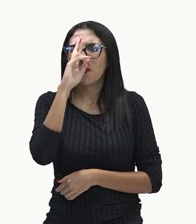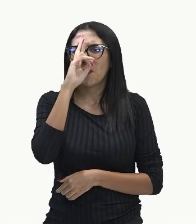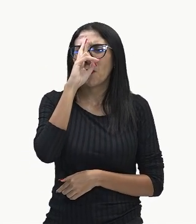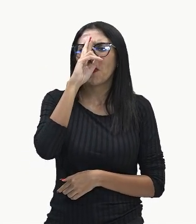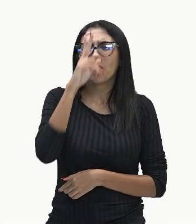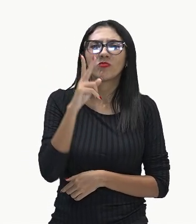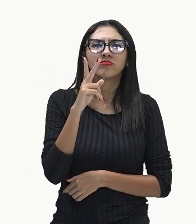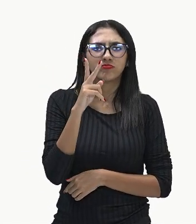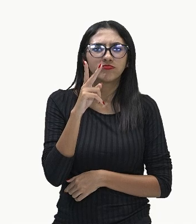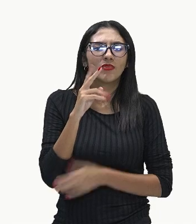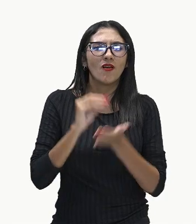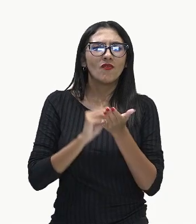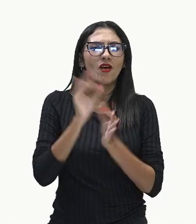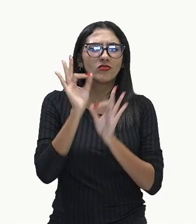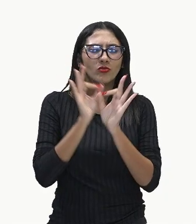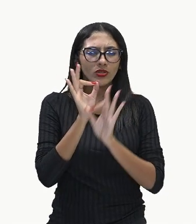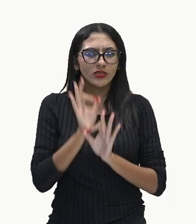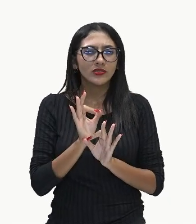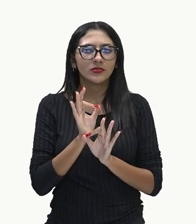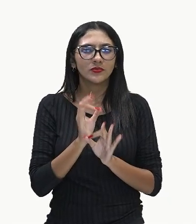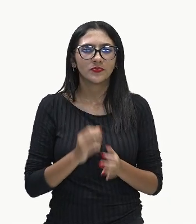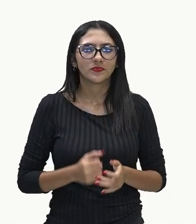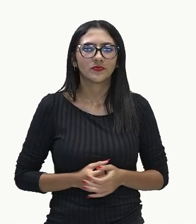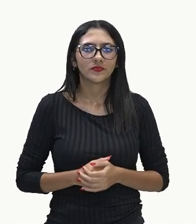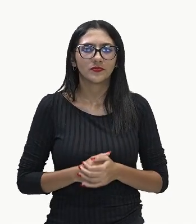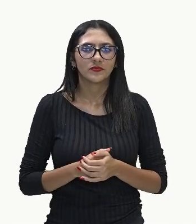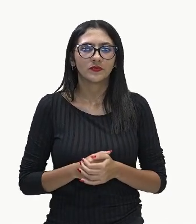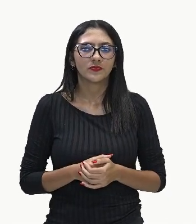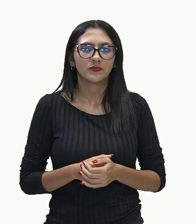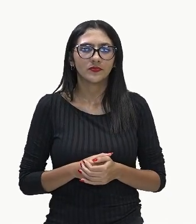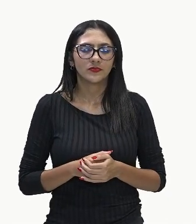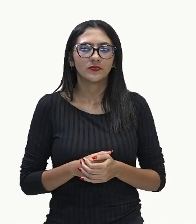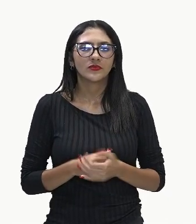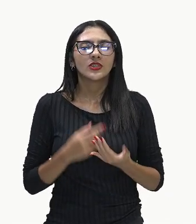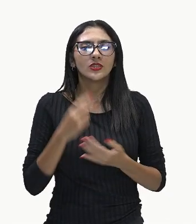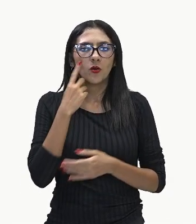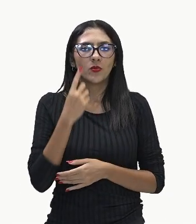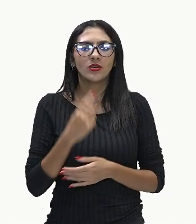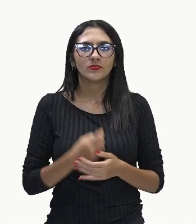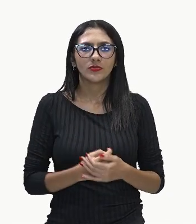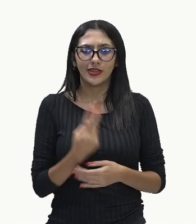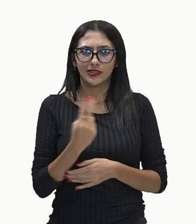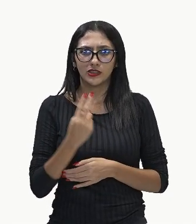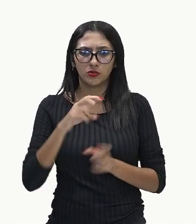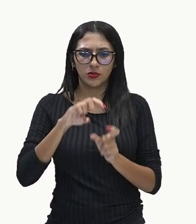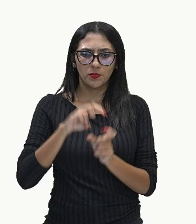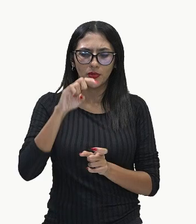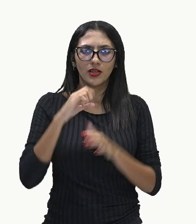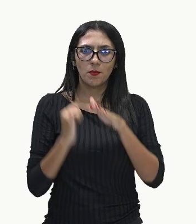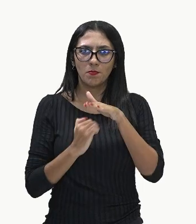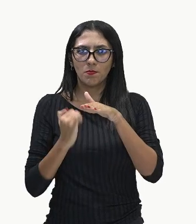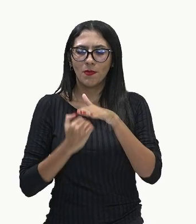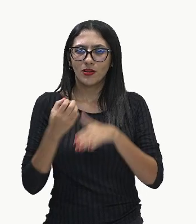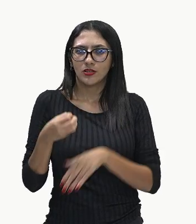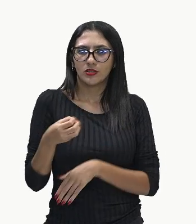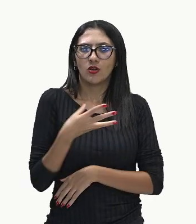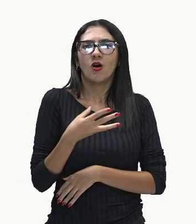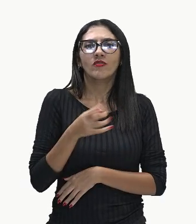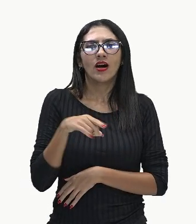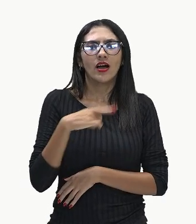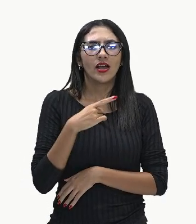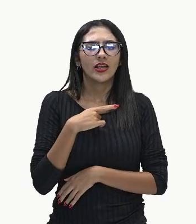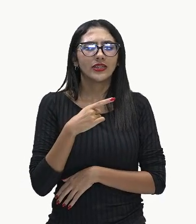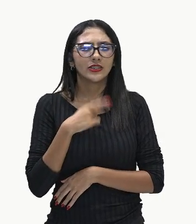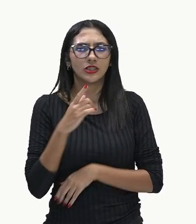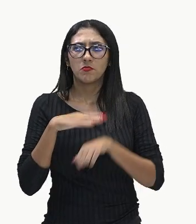possível observar que a altura da coluna verde da empresa nova está fora de proporção. Ela corresponde a mais da metade da escala do